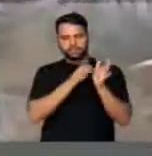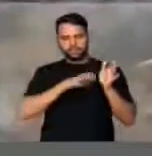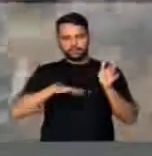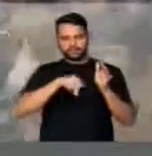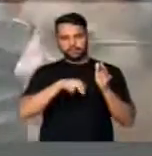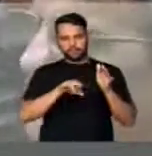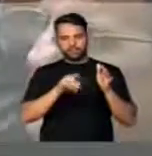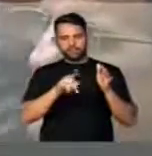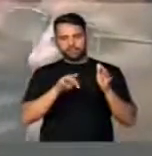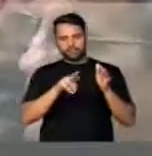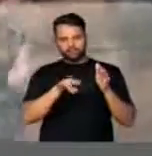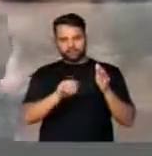região metropolitana de Ribeirão Preto. Presidente, o PH...